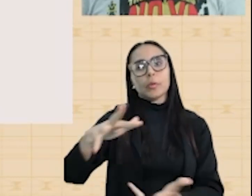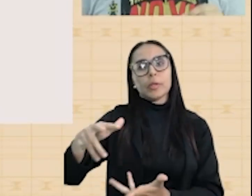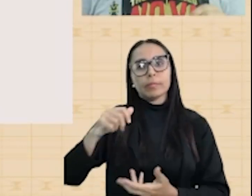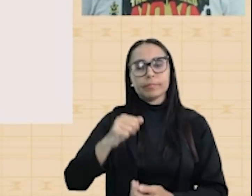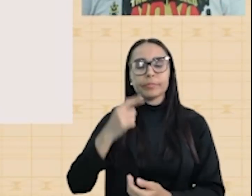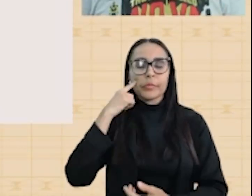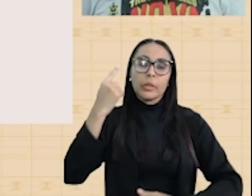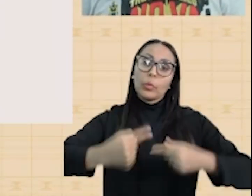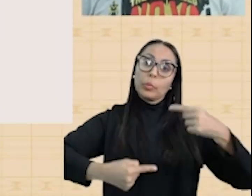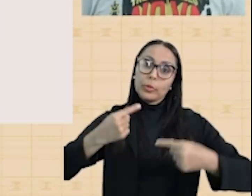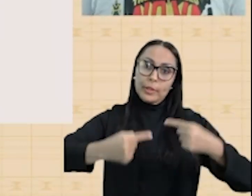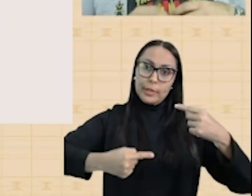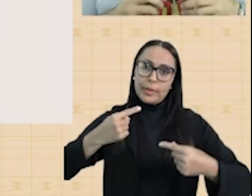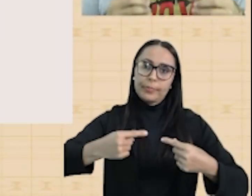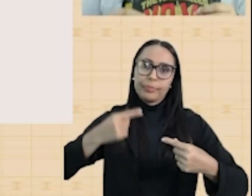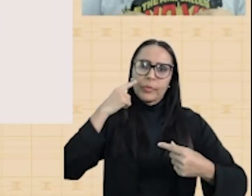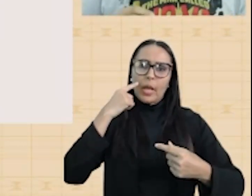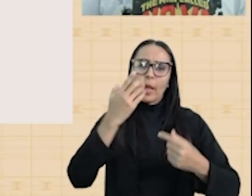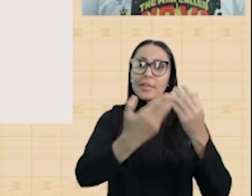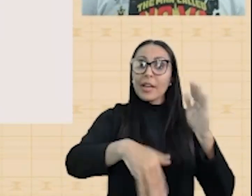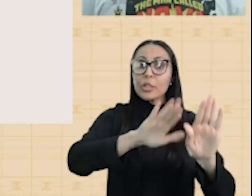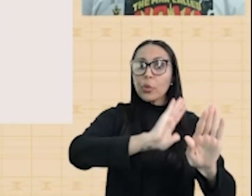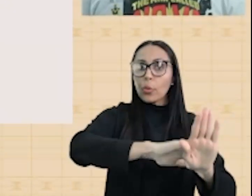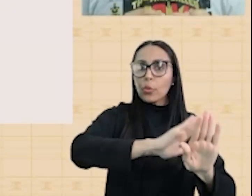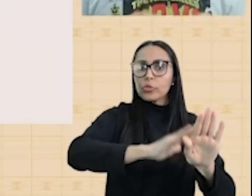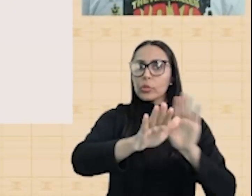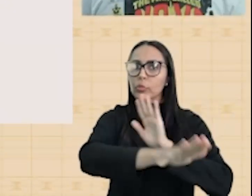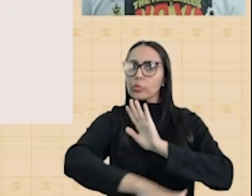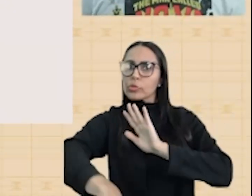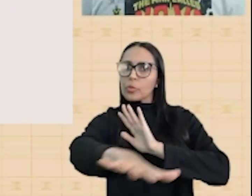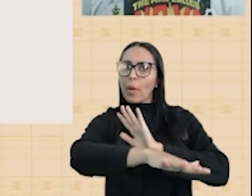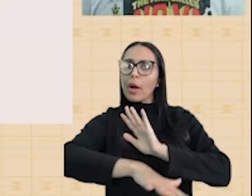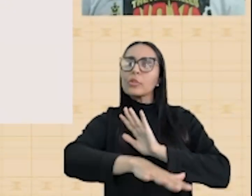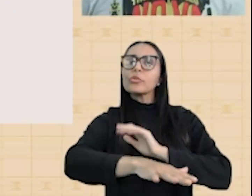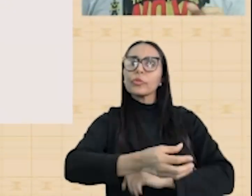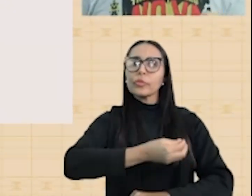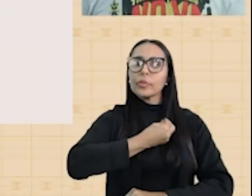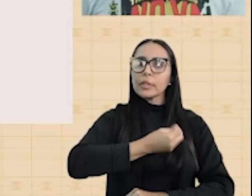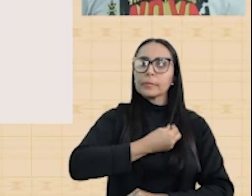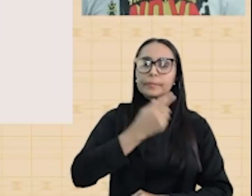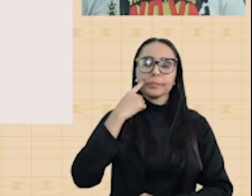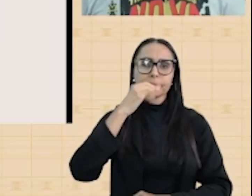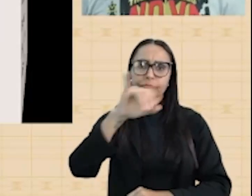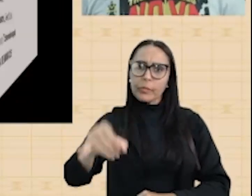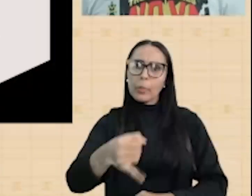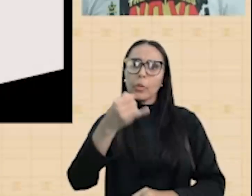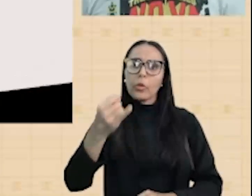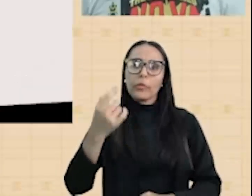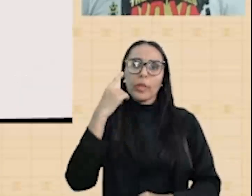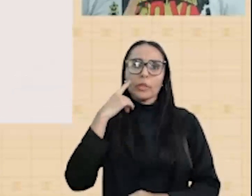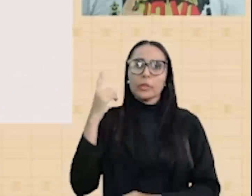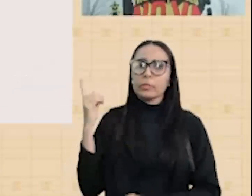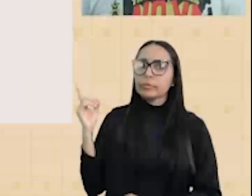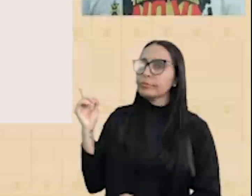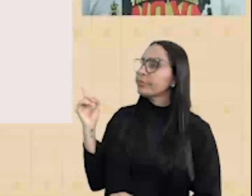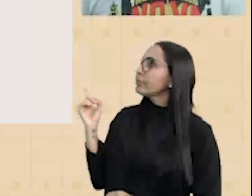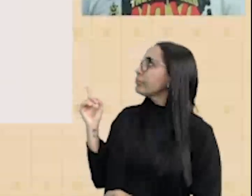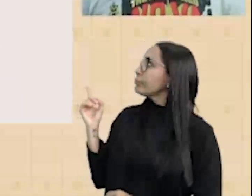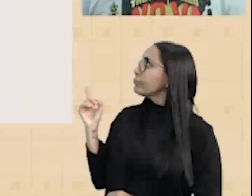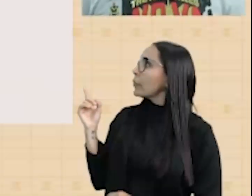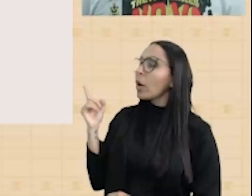Então, política, essa ideologia do espaço vital. Aproveitando a composição aqui do lado,